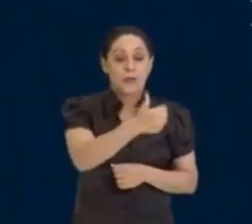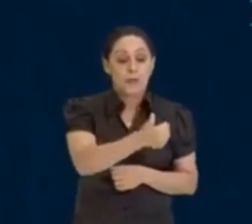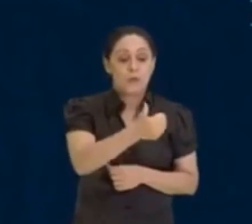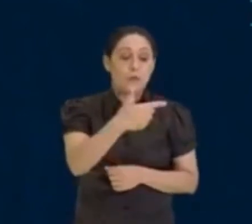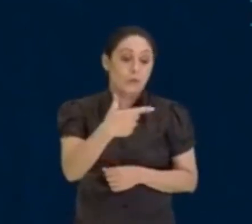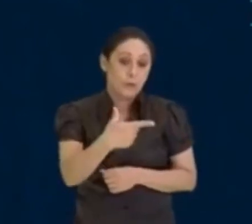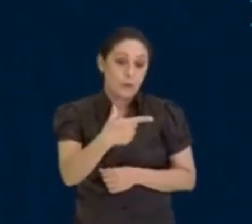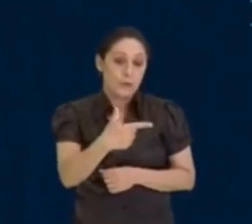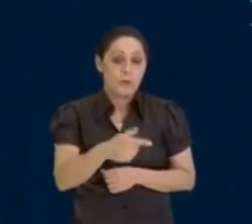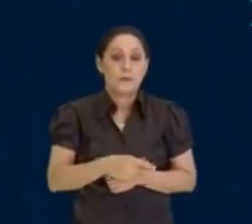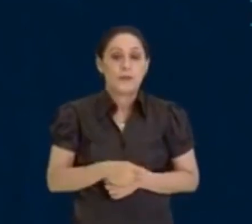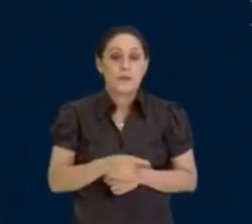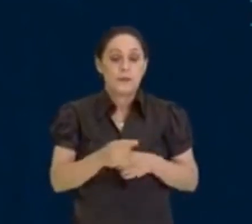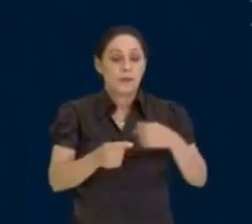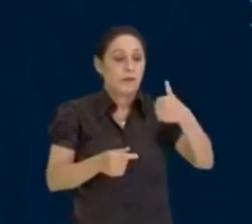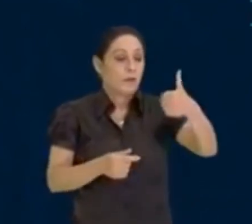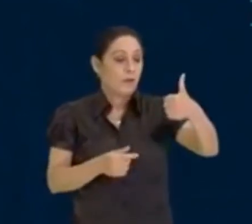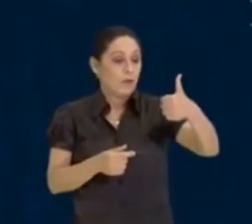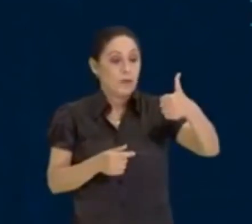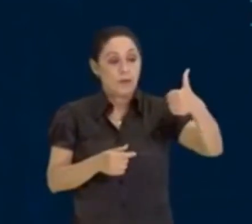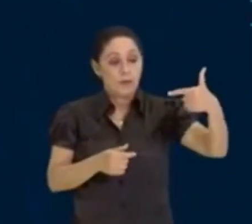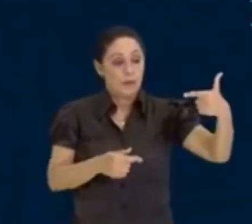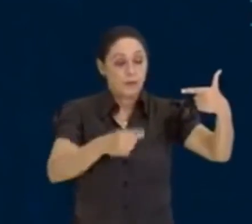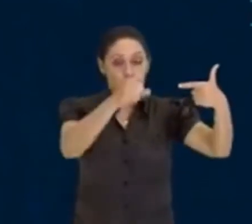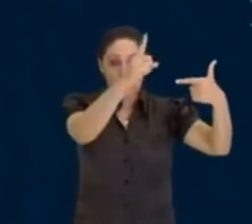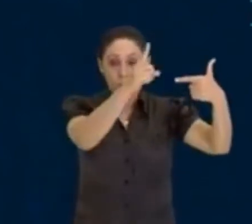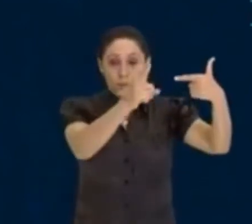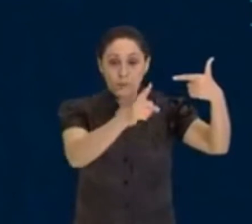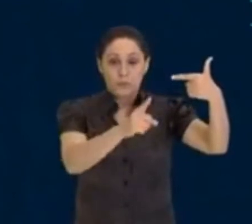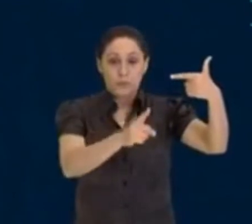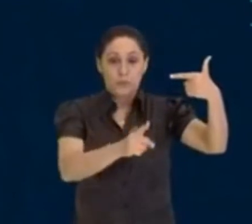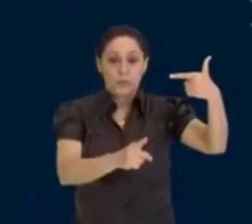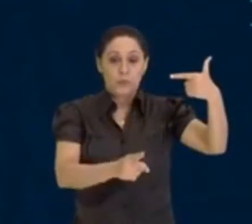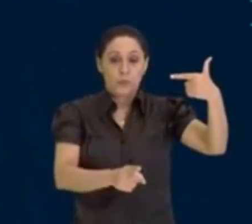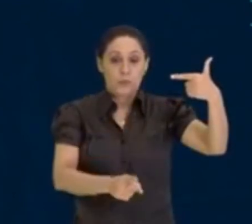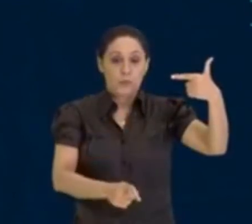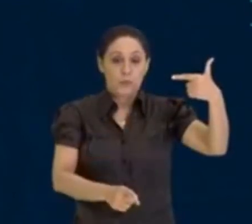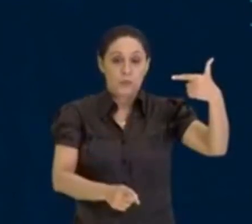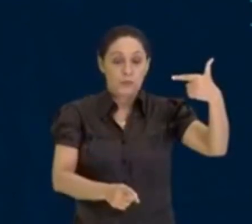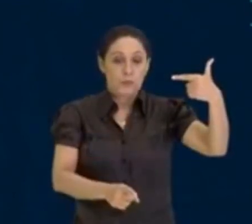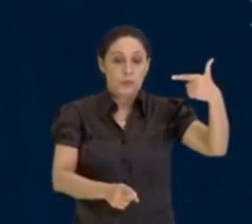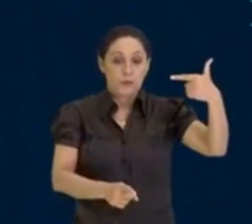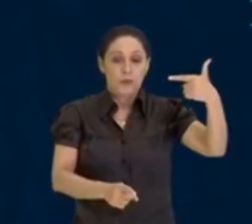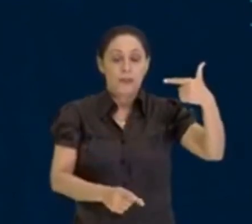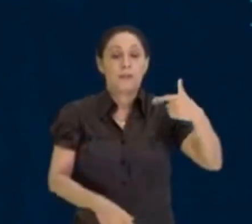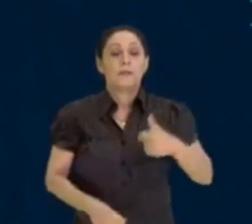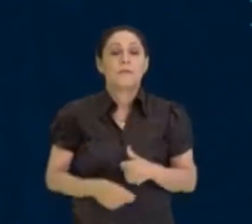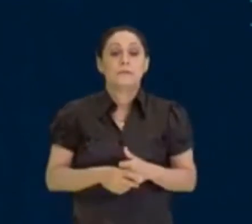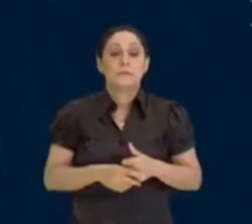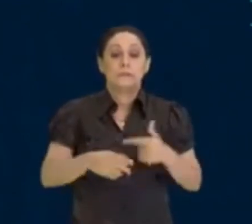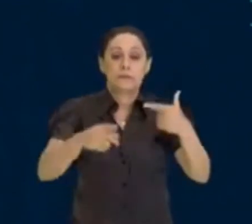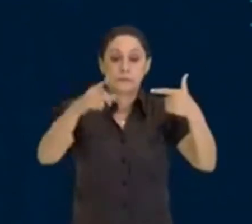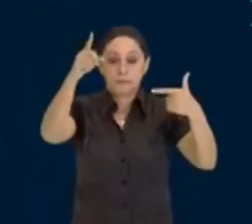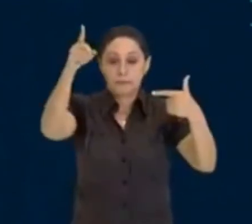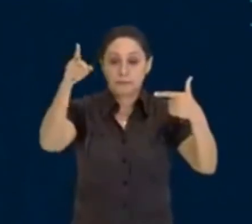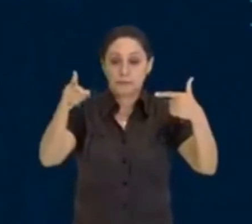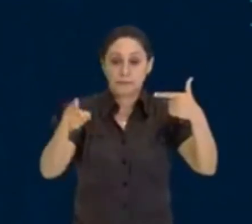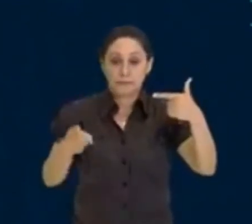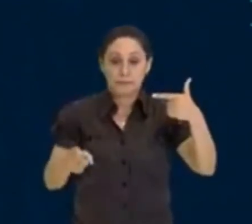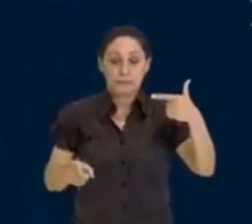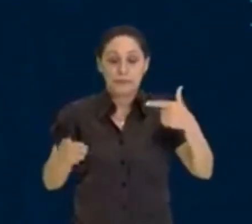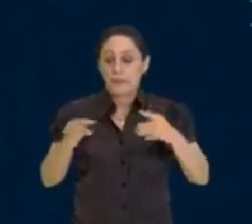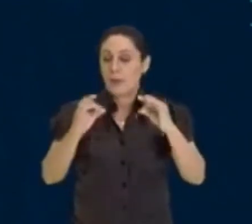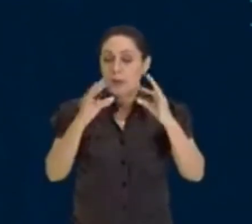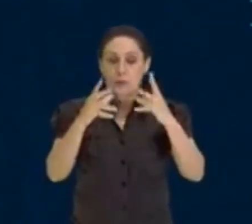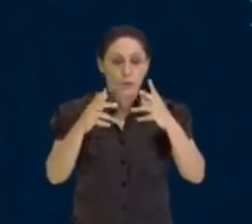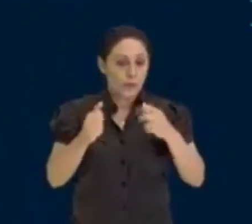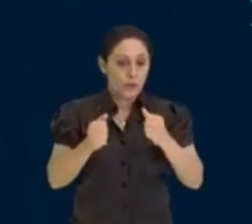vai fazer uma linha aqui, e desse lado direito, você vai colocar todos os números primos que você consegue